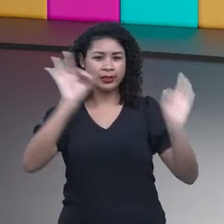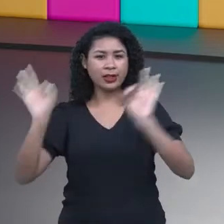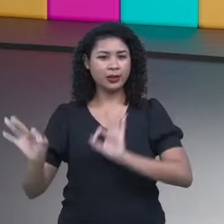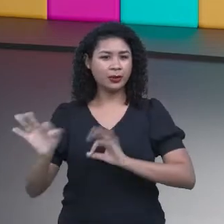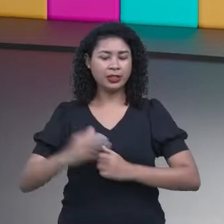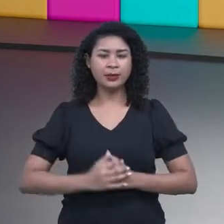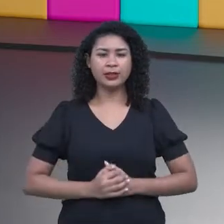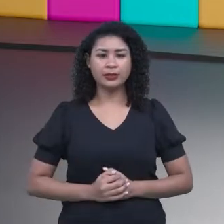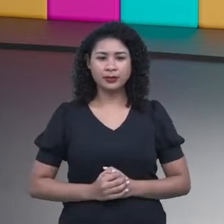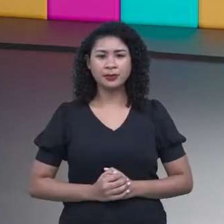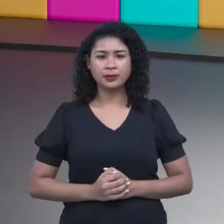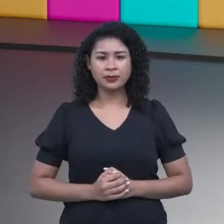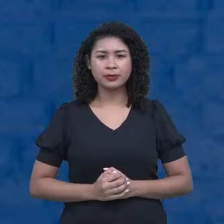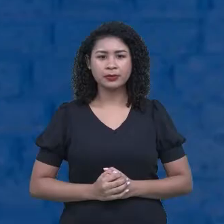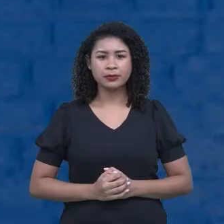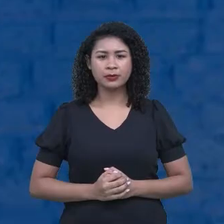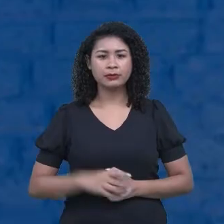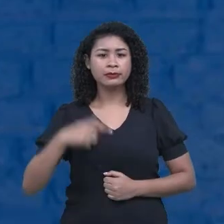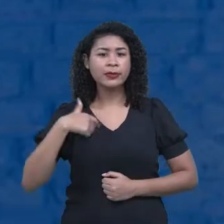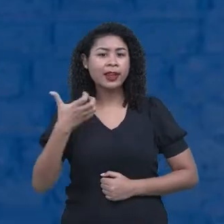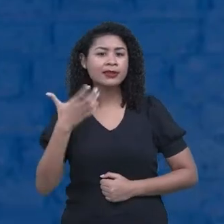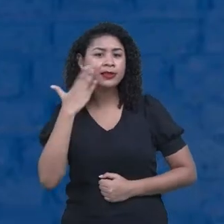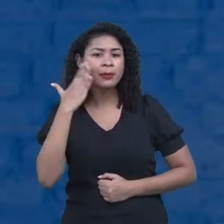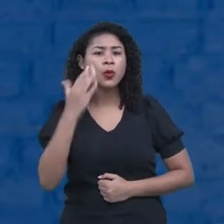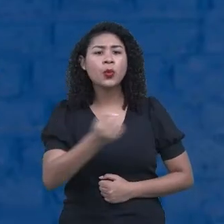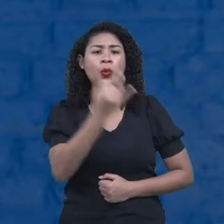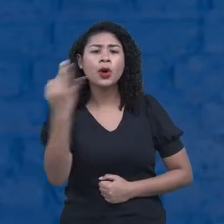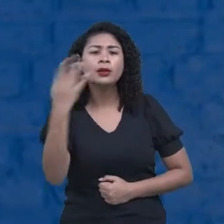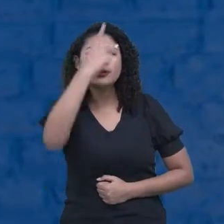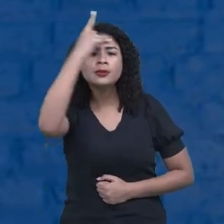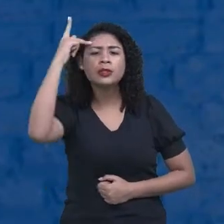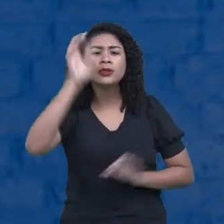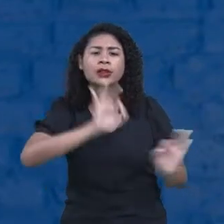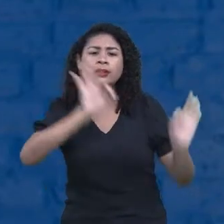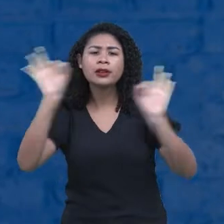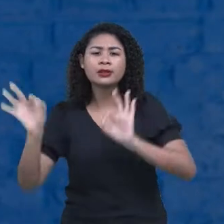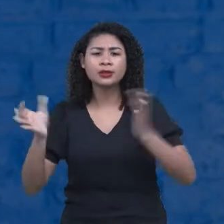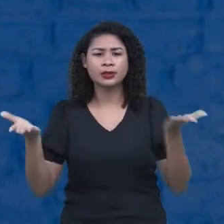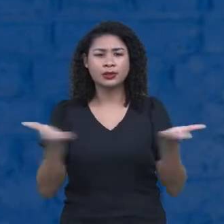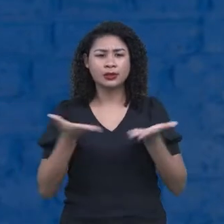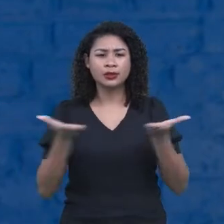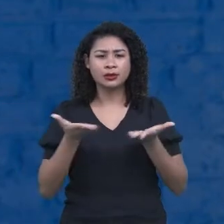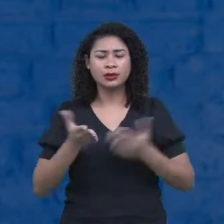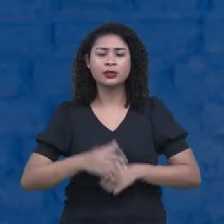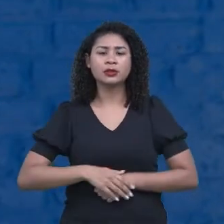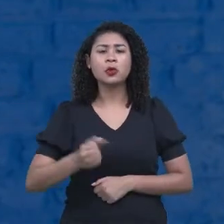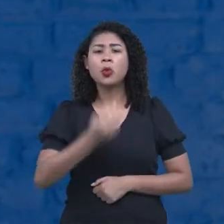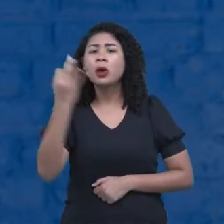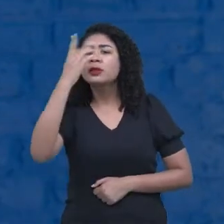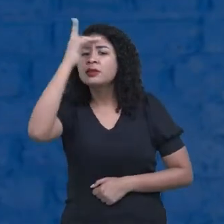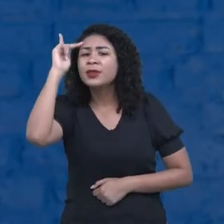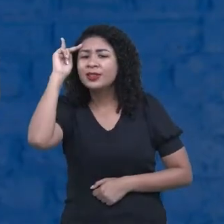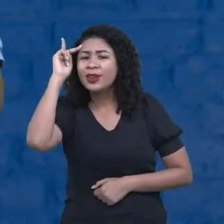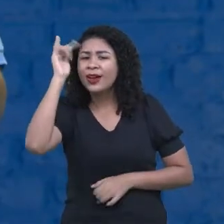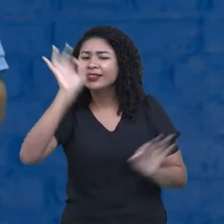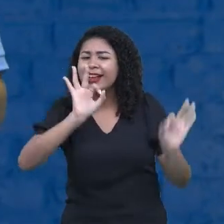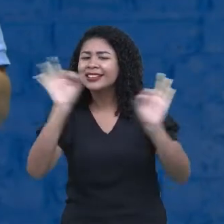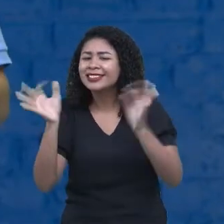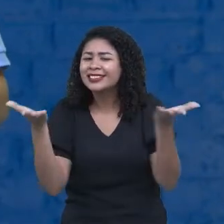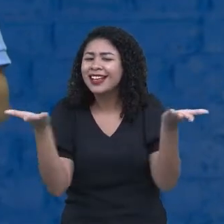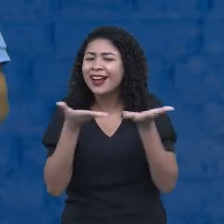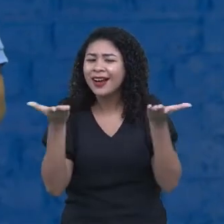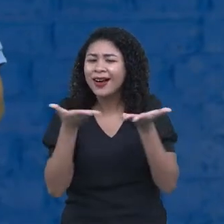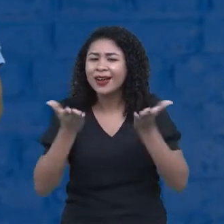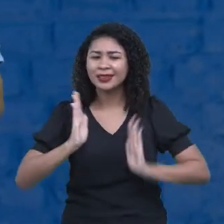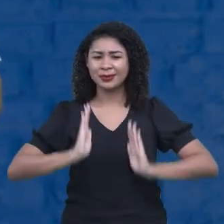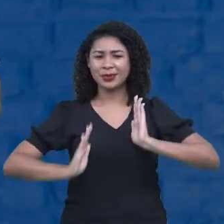vamos lá, dá um olá, que eu gostaria de saber quantos estão assistindo, quantos estão participando, certo? Da nossa, desse momento